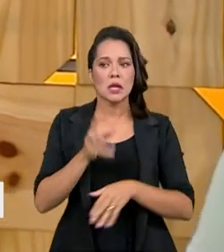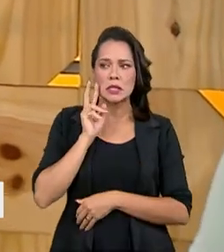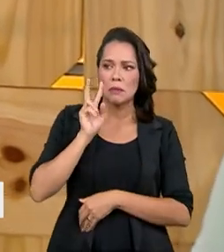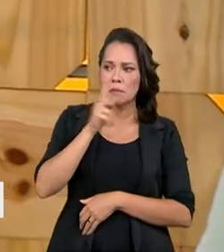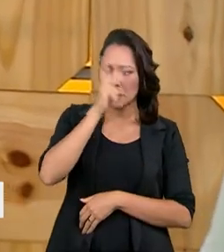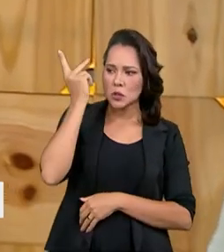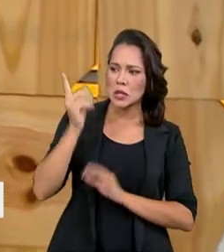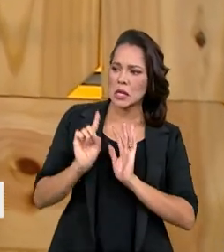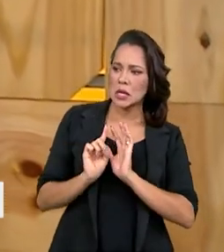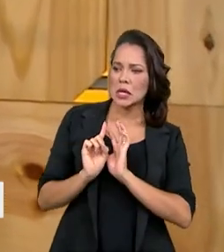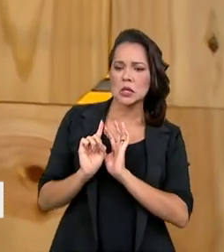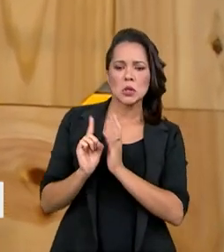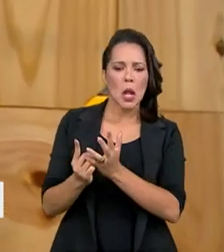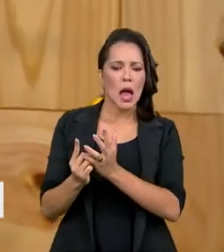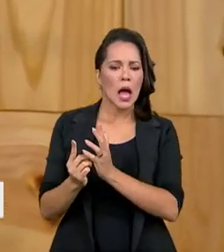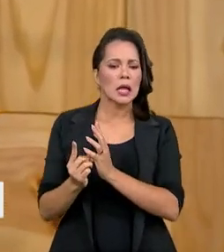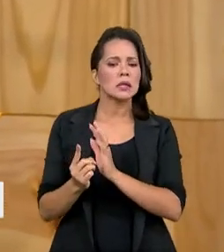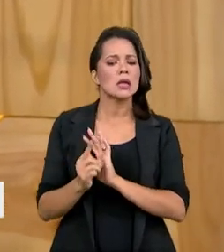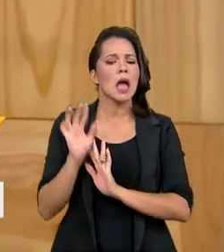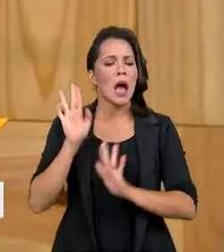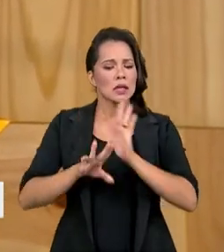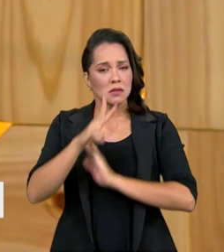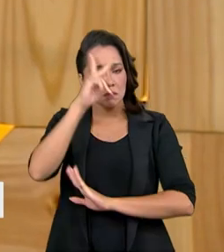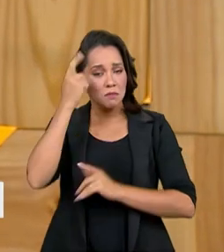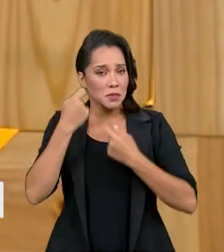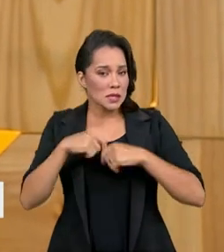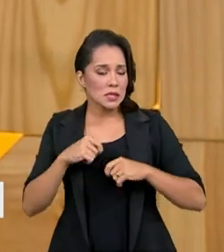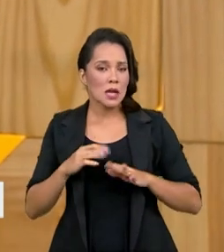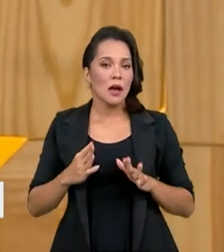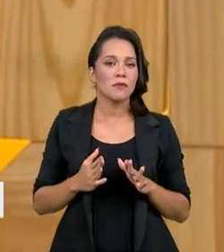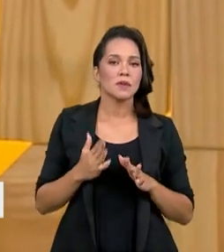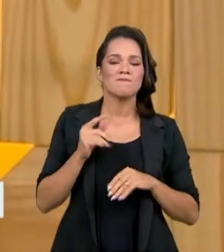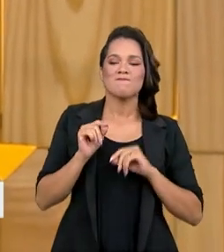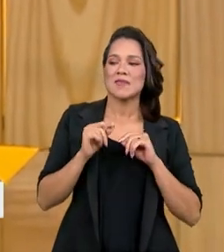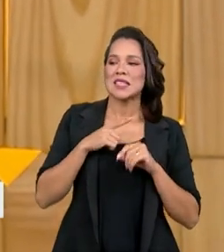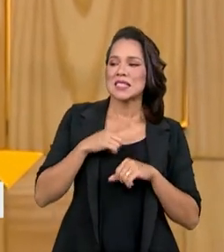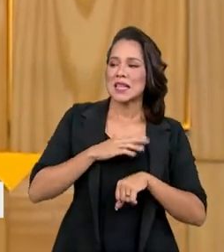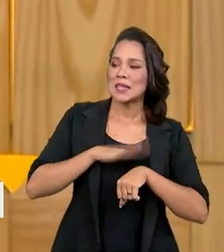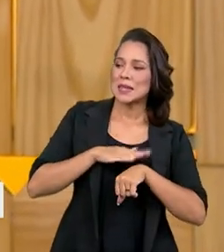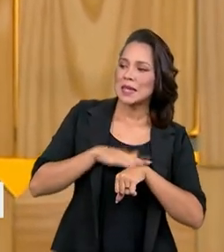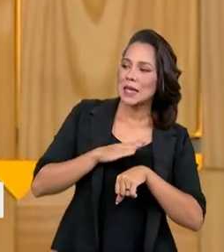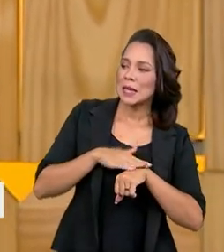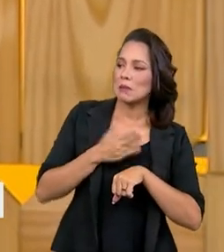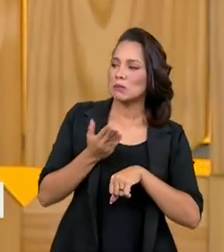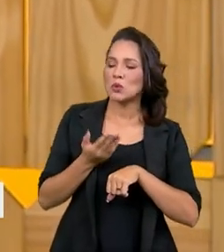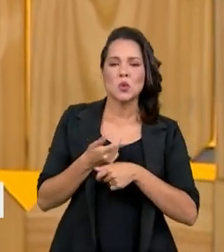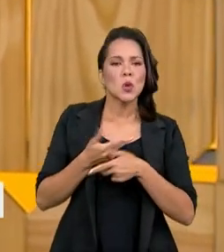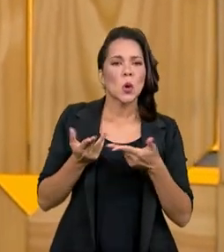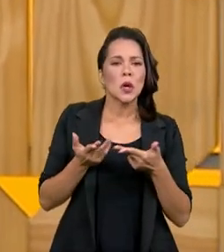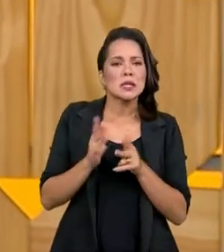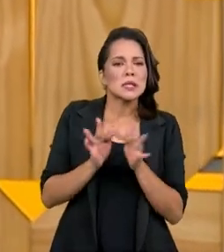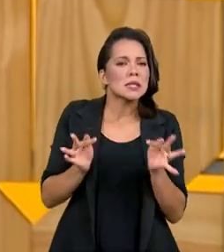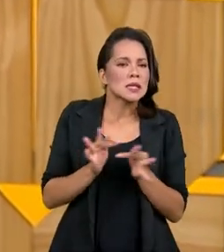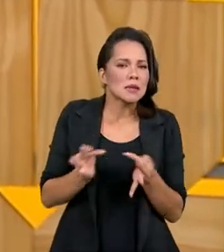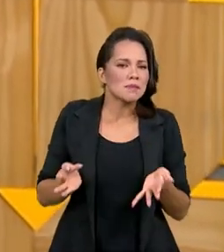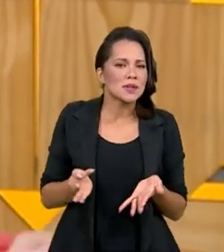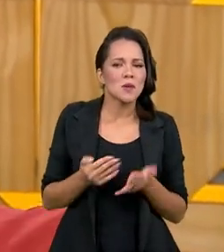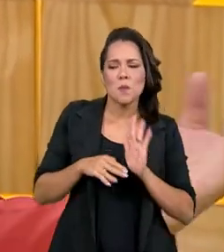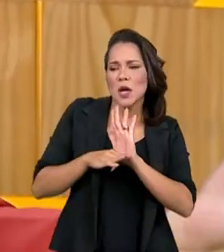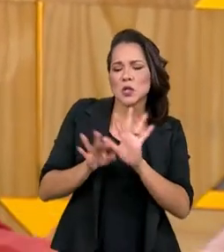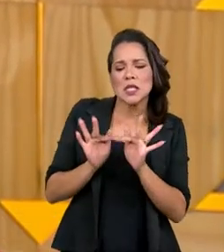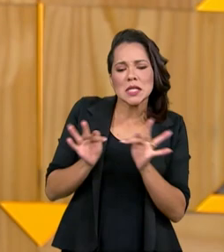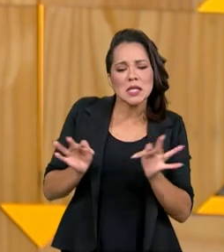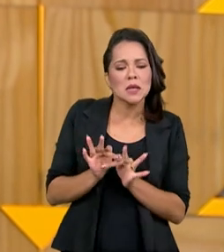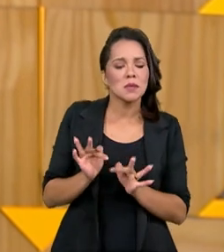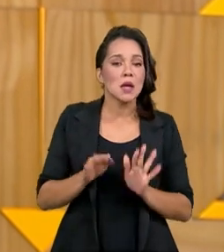isoladas e muitas vezes você precisava dispor de algum tempo, seja algo simples, uma ajuda simples